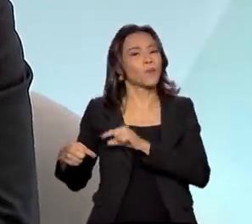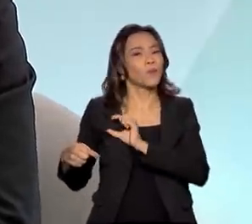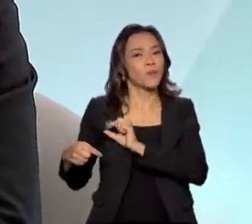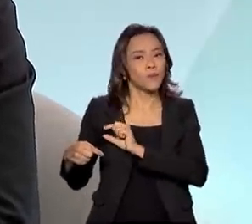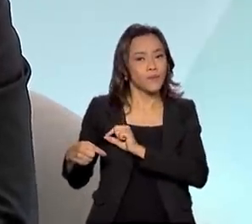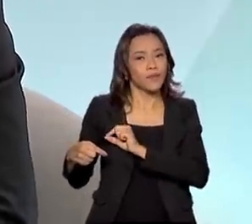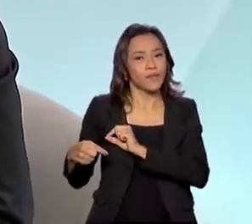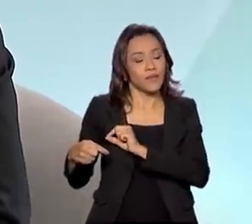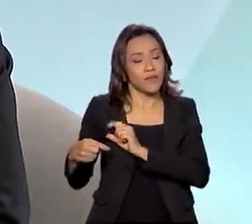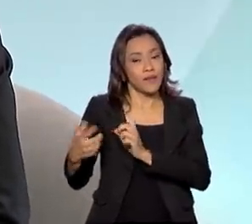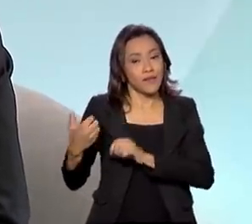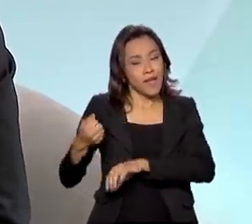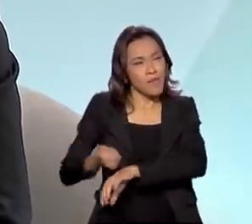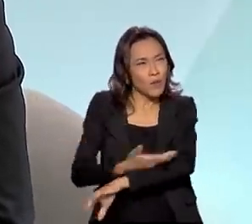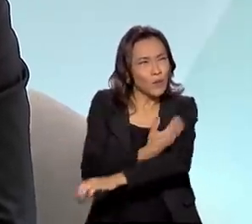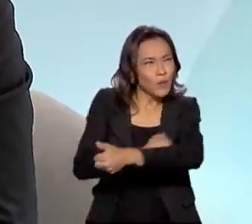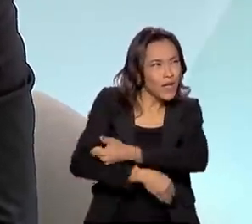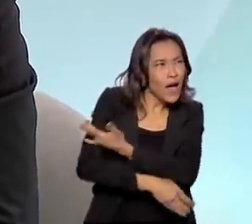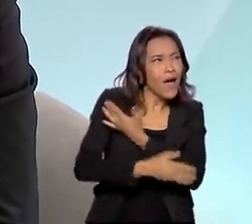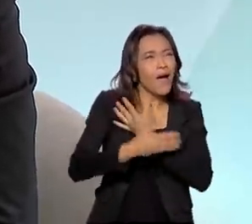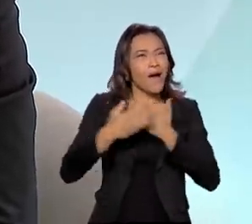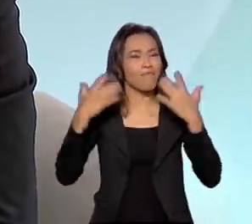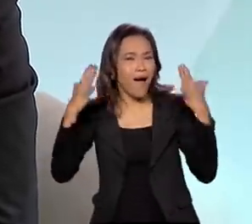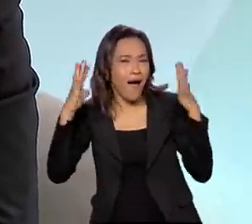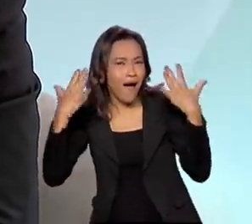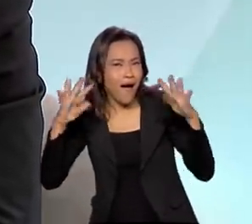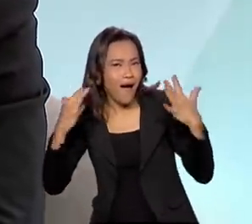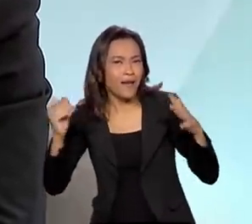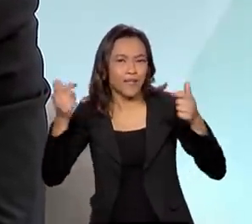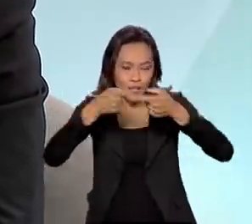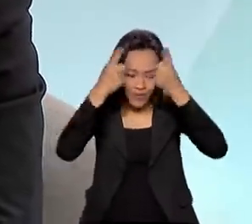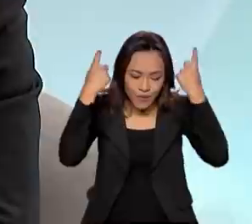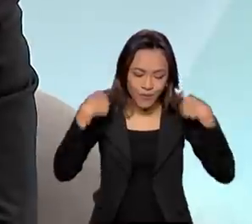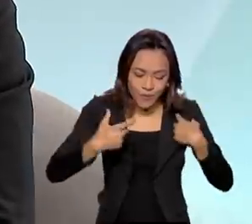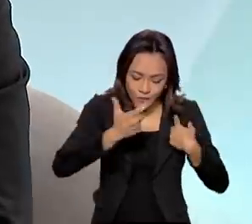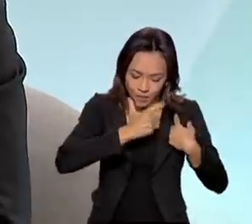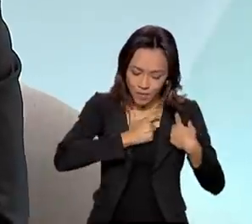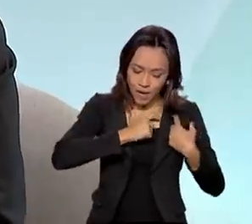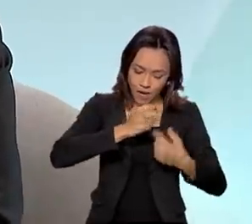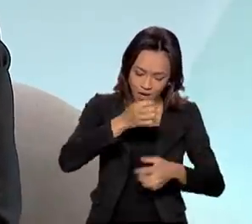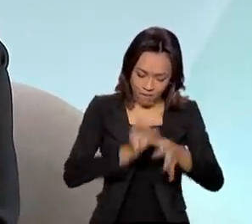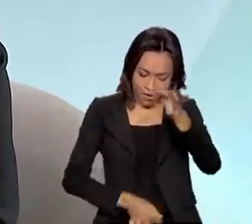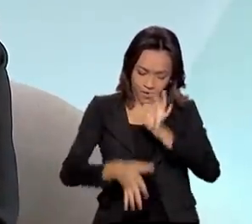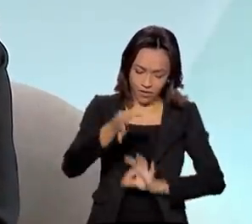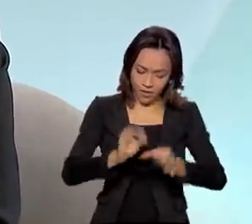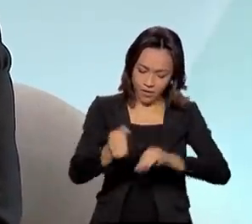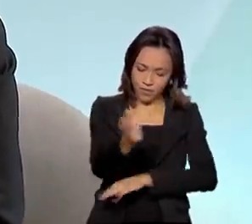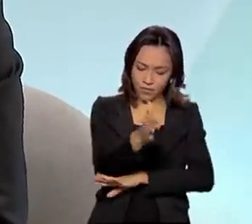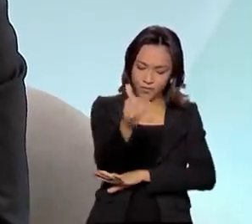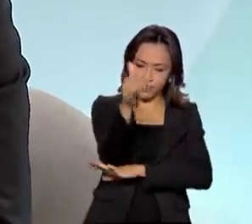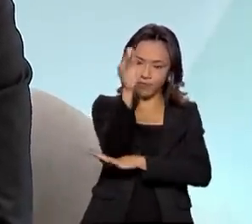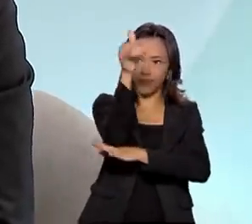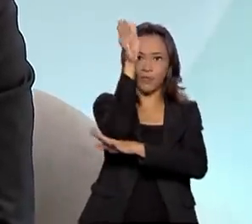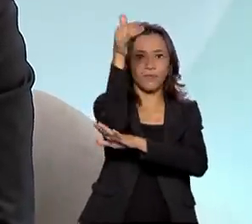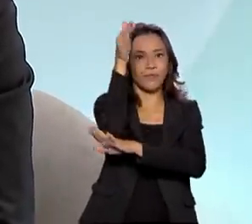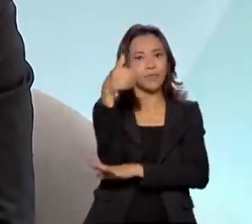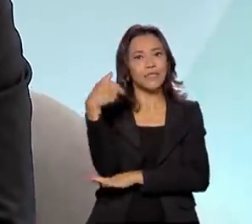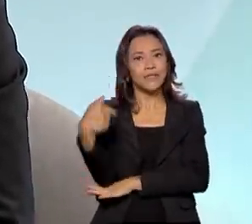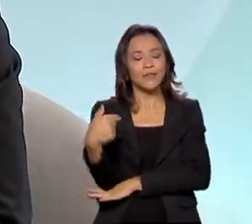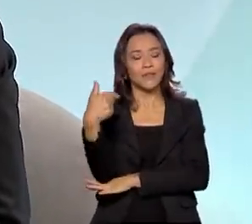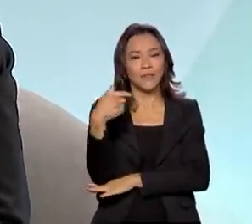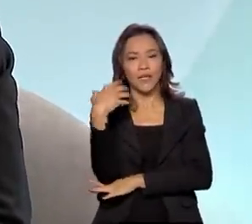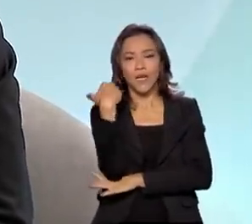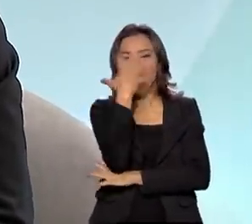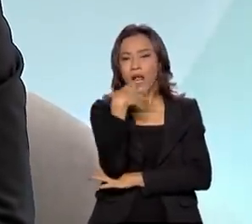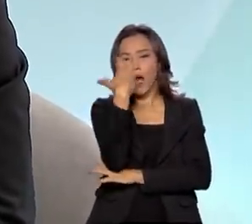Se emocionar e comemorar a conquista de uma medalha, ver a bandeira sendo hasteada ou o nosso hino nacional, aquilo ali é fruto